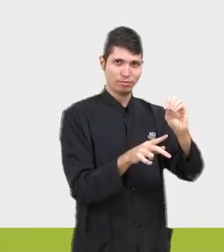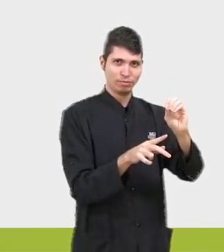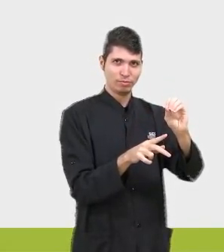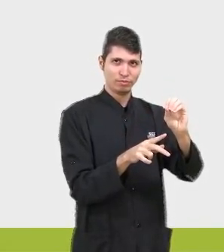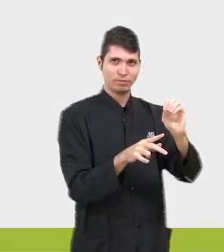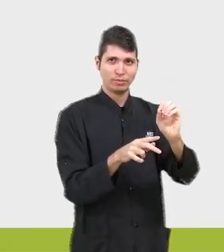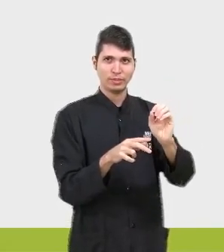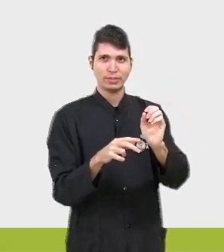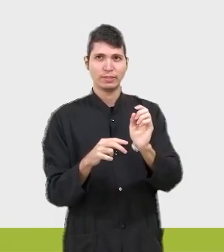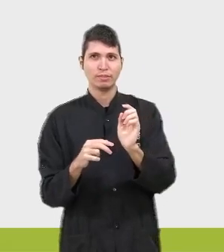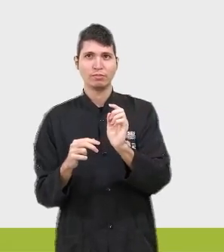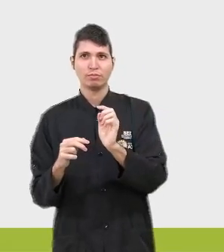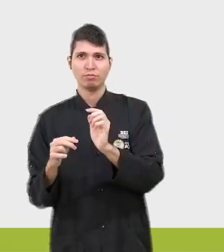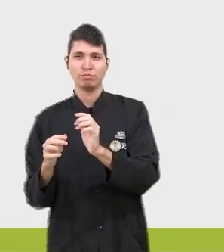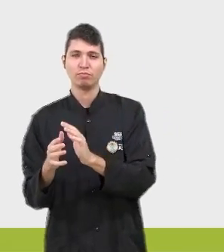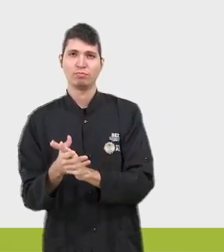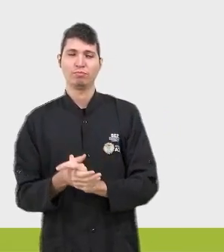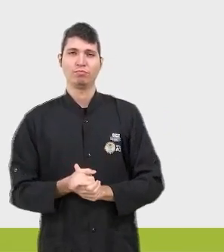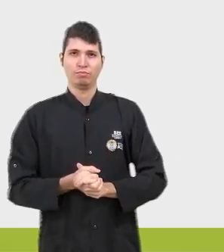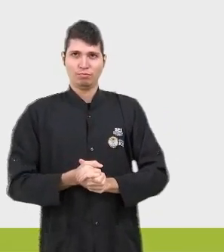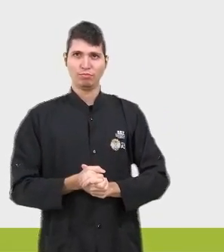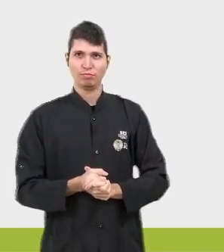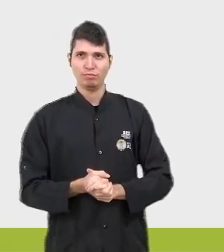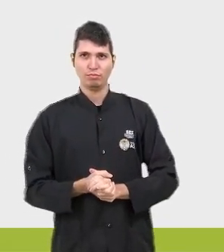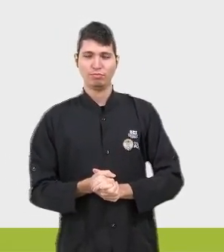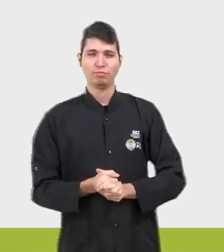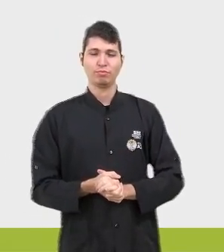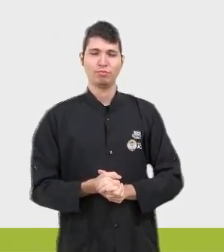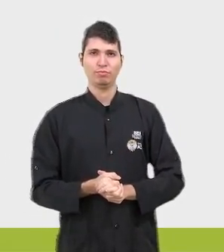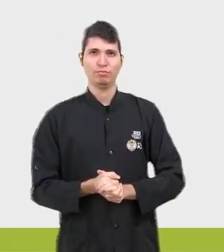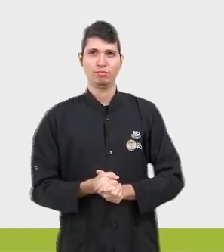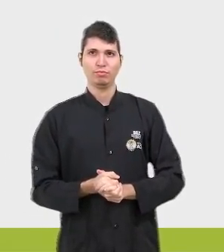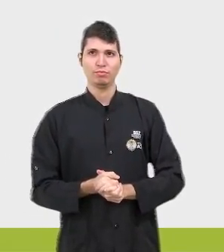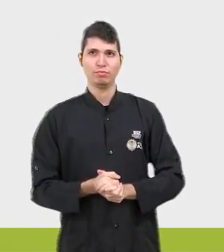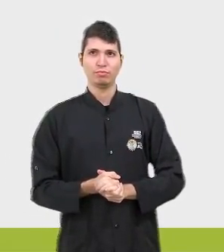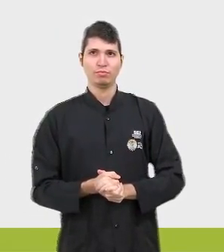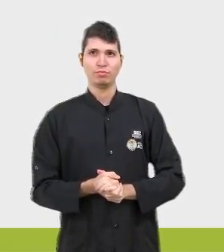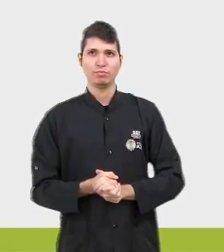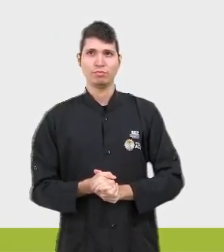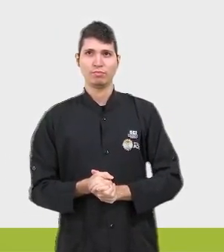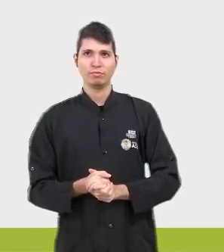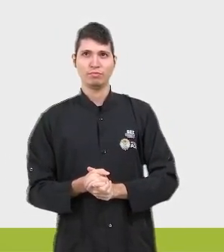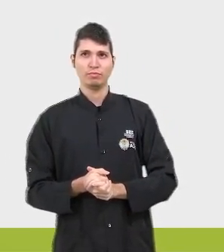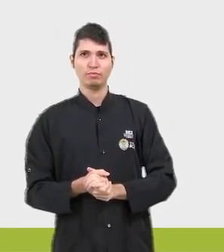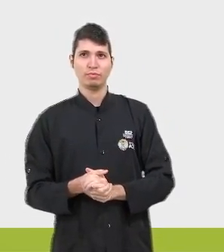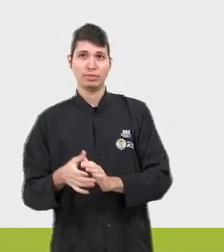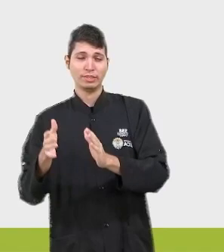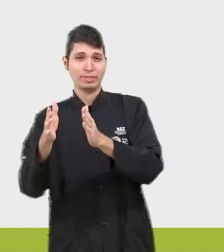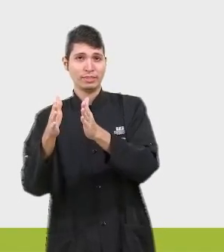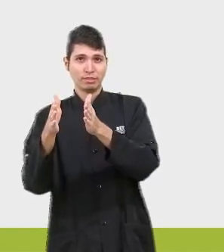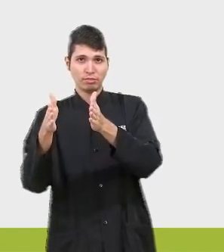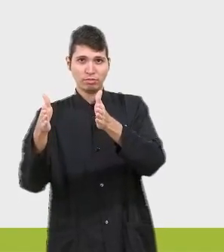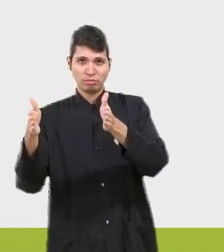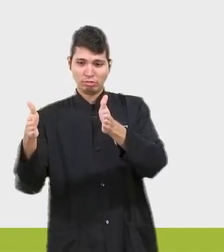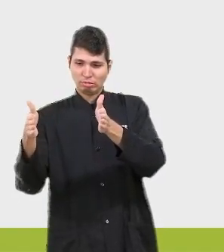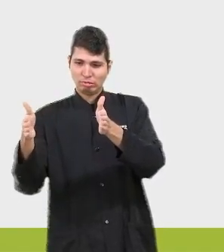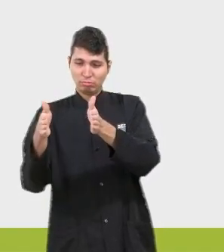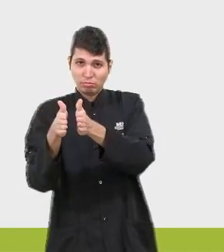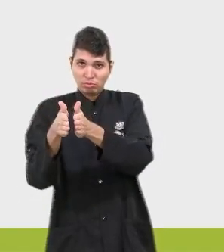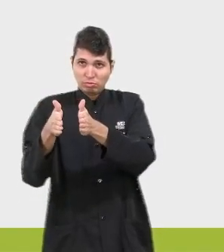quarta figura, a gente tem a ideia de uma circunferência aqui, eu já consigo trabalhar uma ideia de raio, né? Ok?